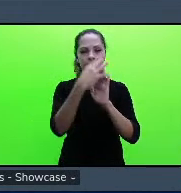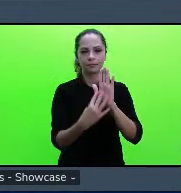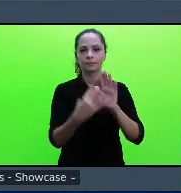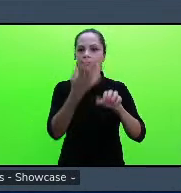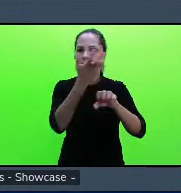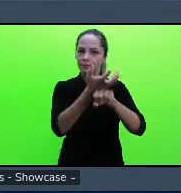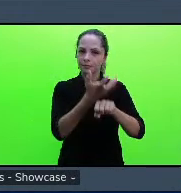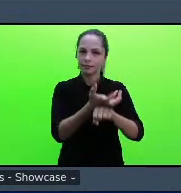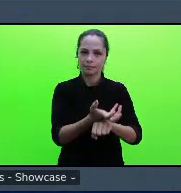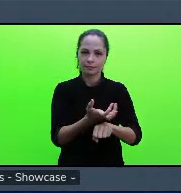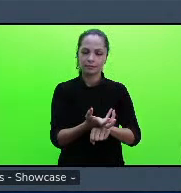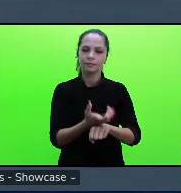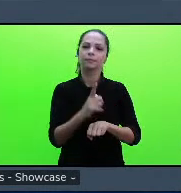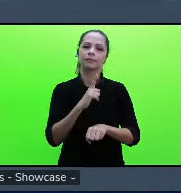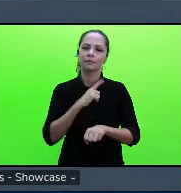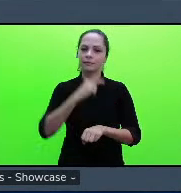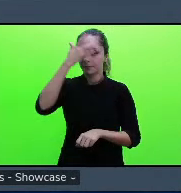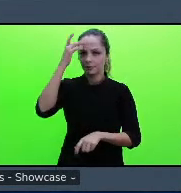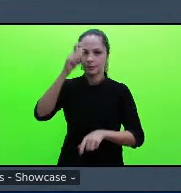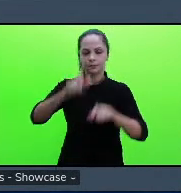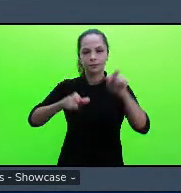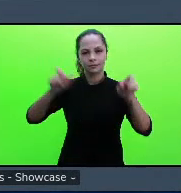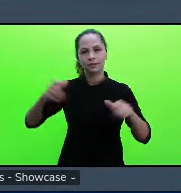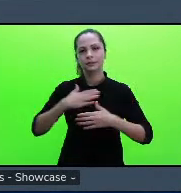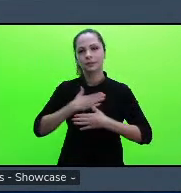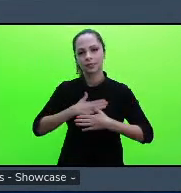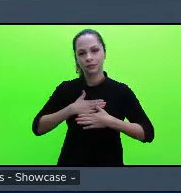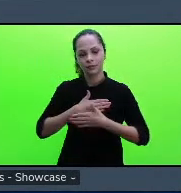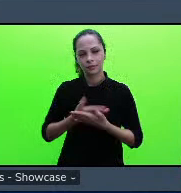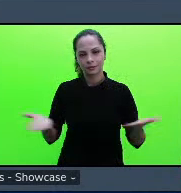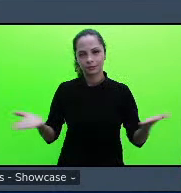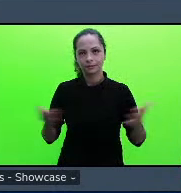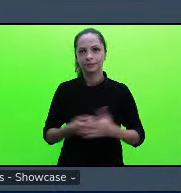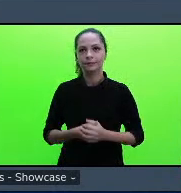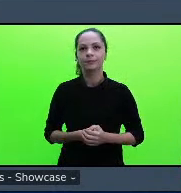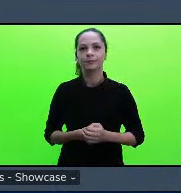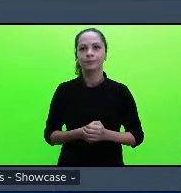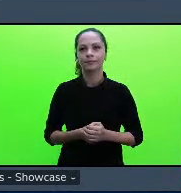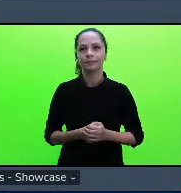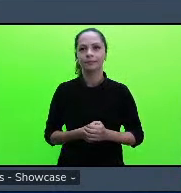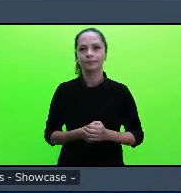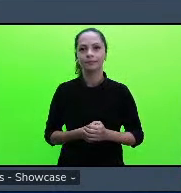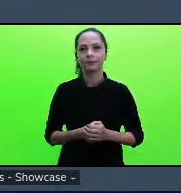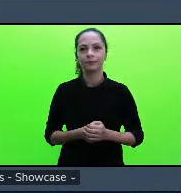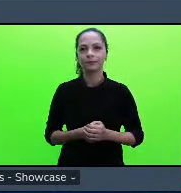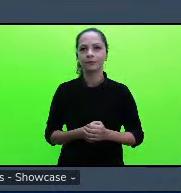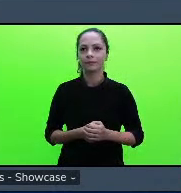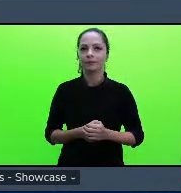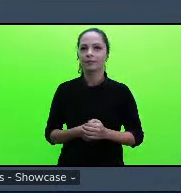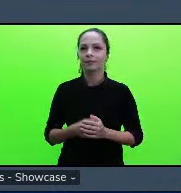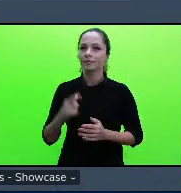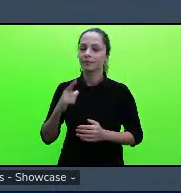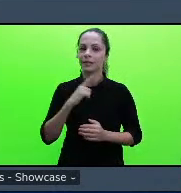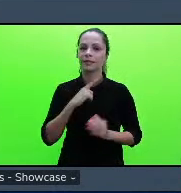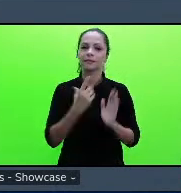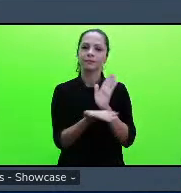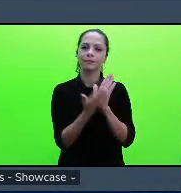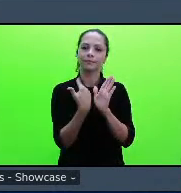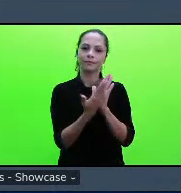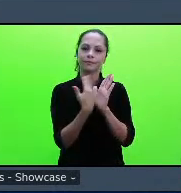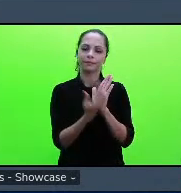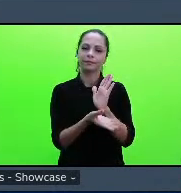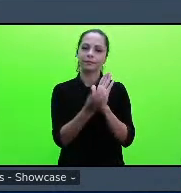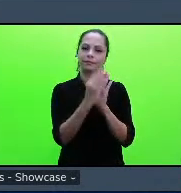interpeciais satisfatórias nesse contexto e a bibliografia que foi utilizada foi com a Rose